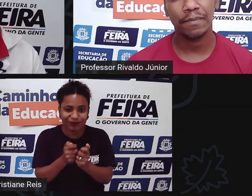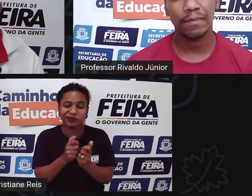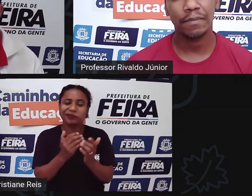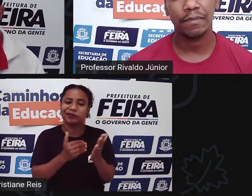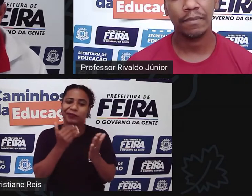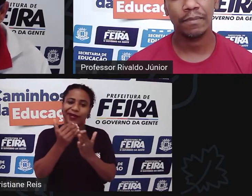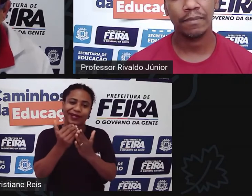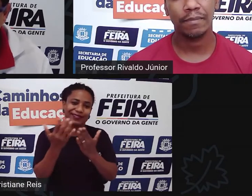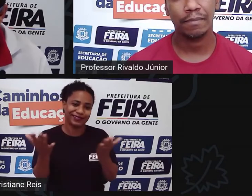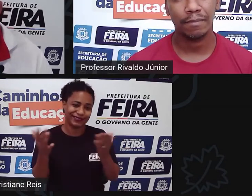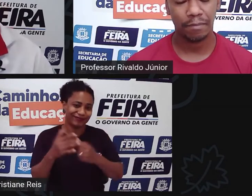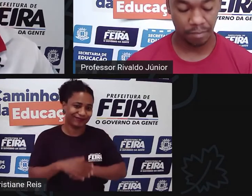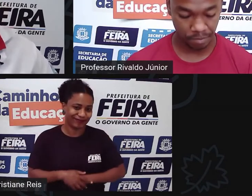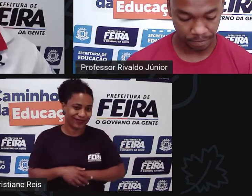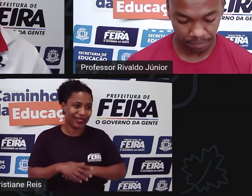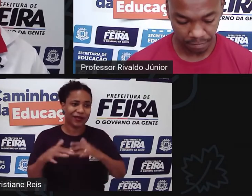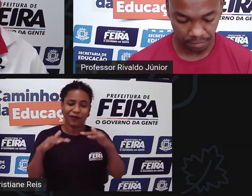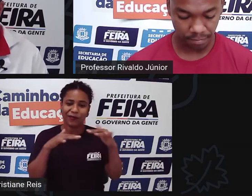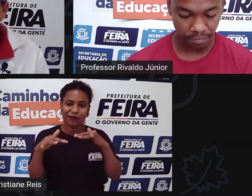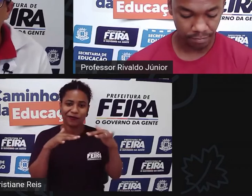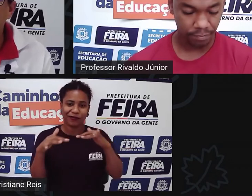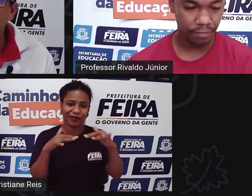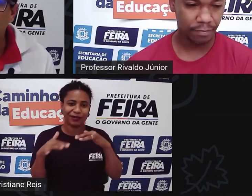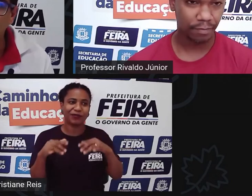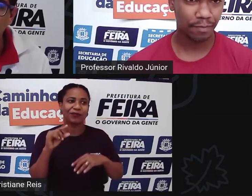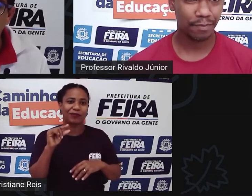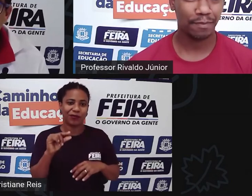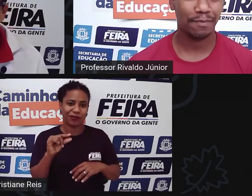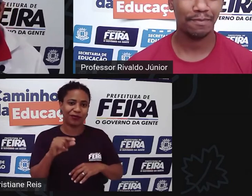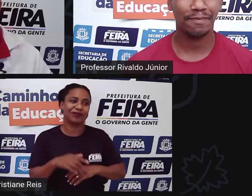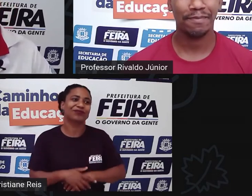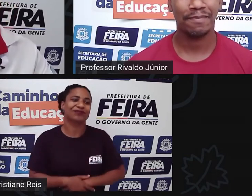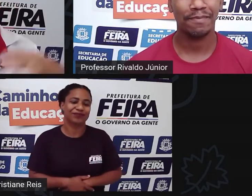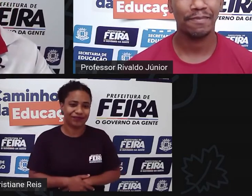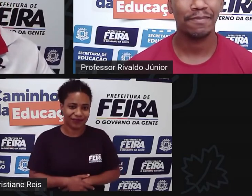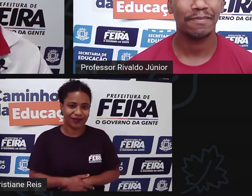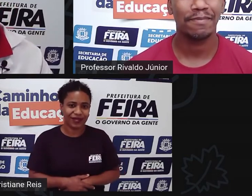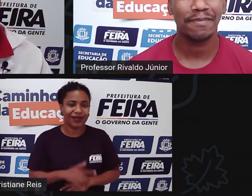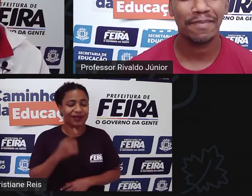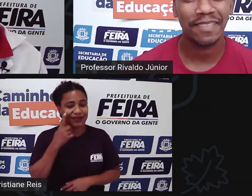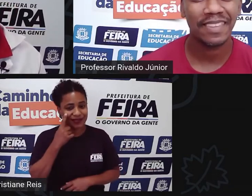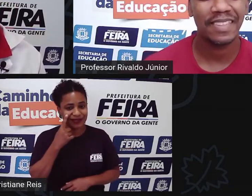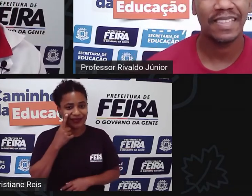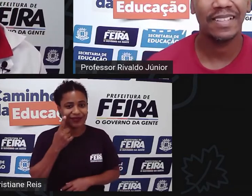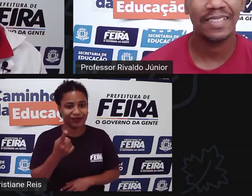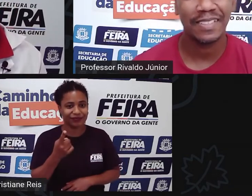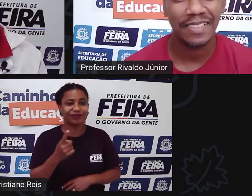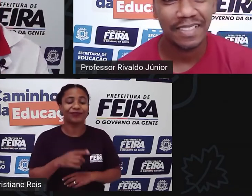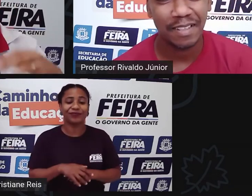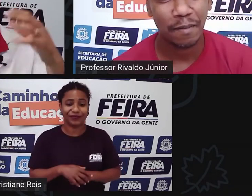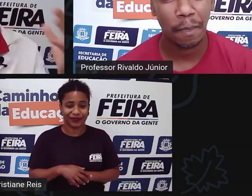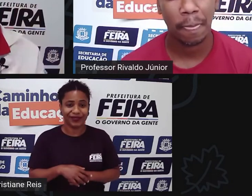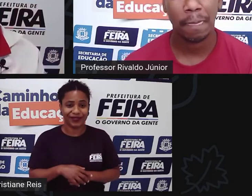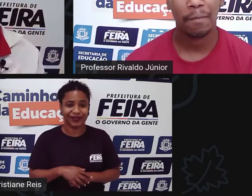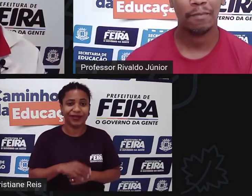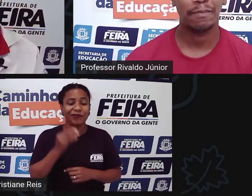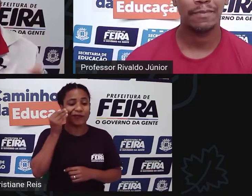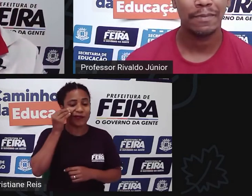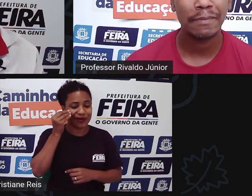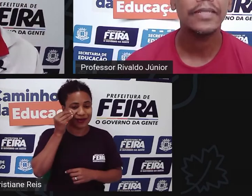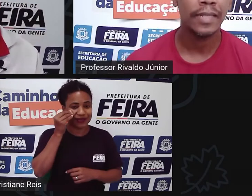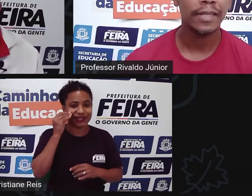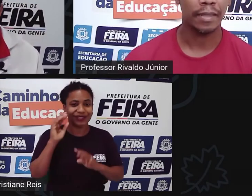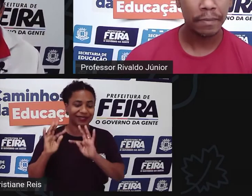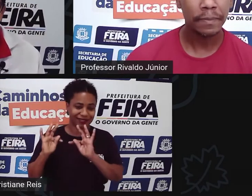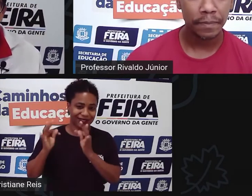é bem é um assunto que vai dar muito pano para a manga ainda a gente está só começando a revolução tecnológica tem